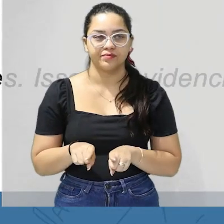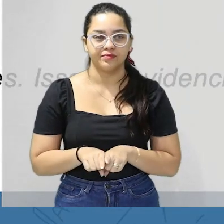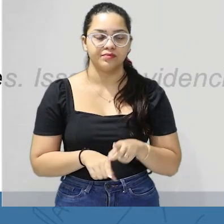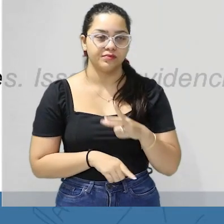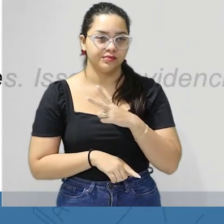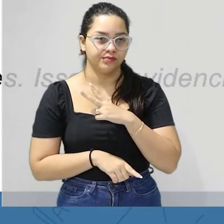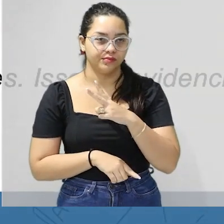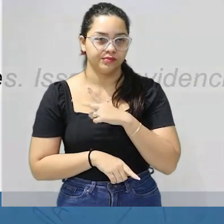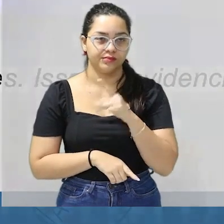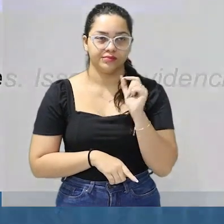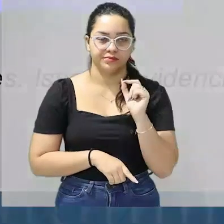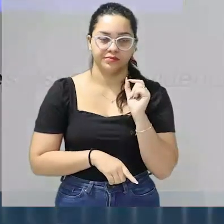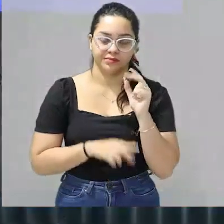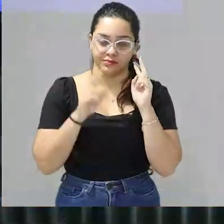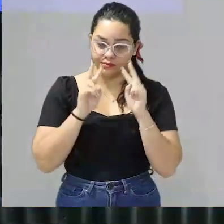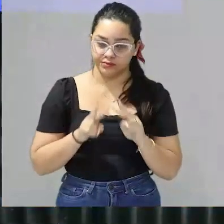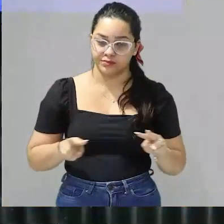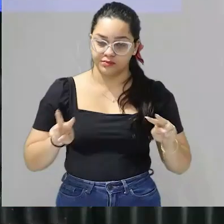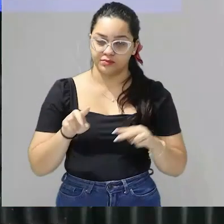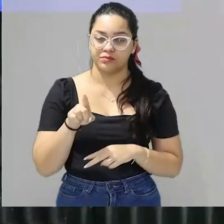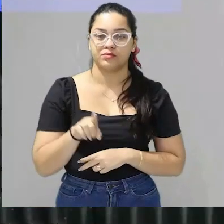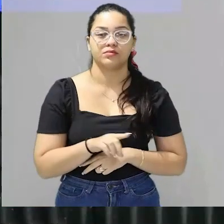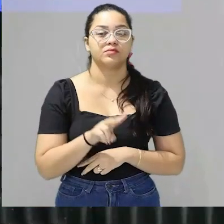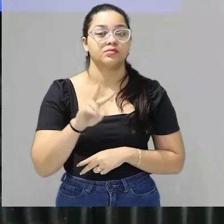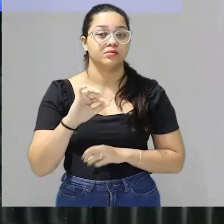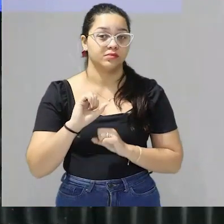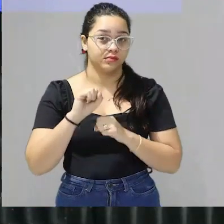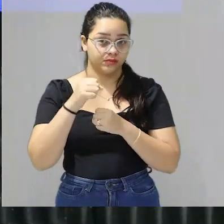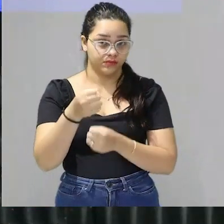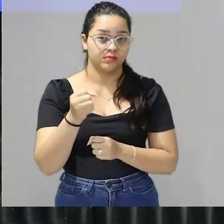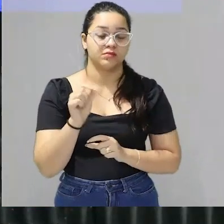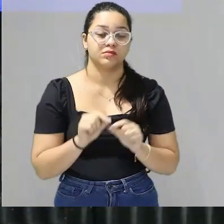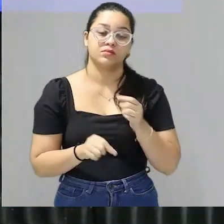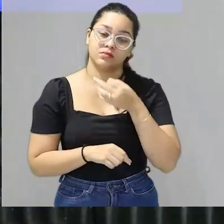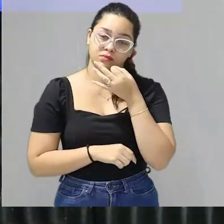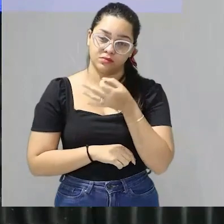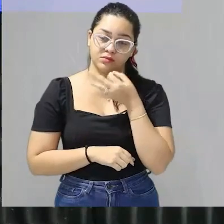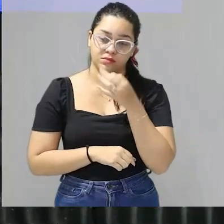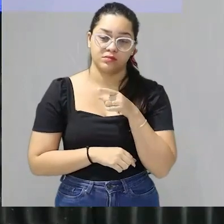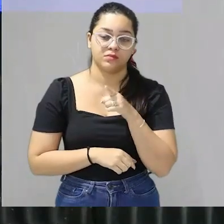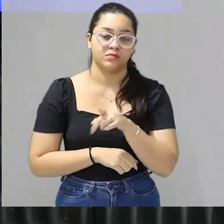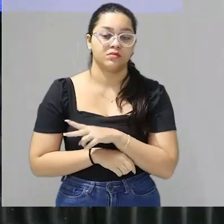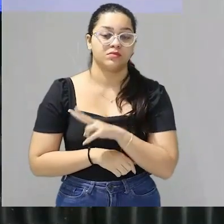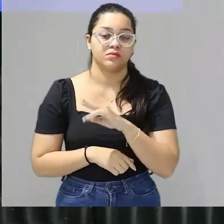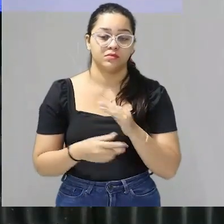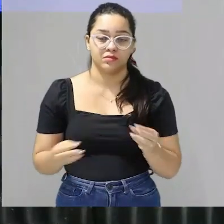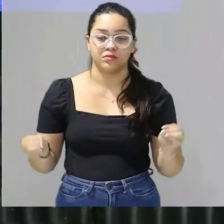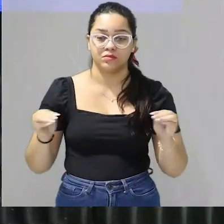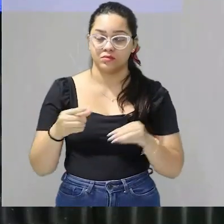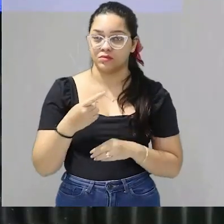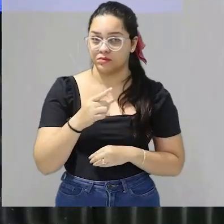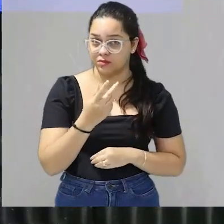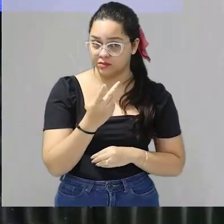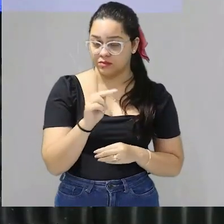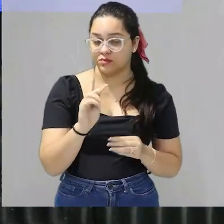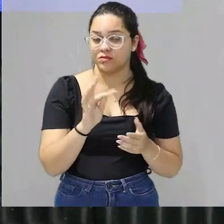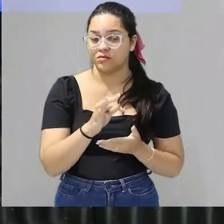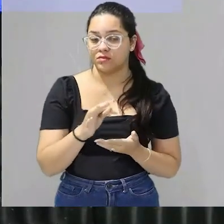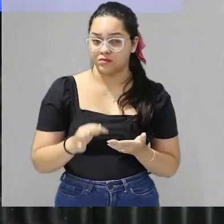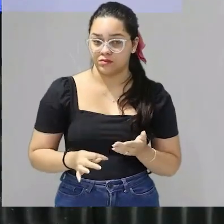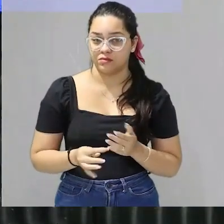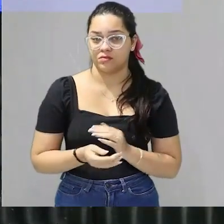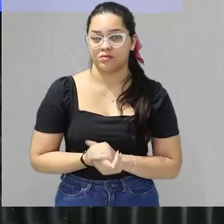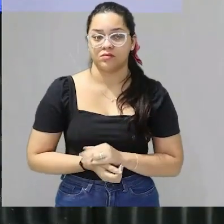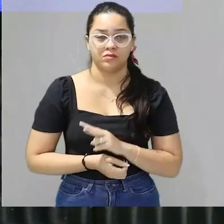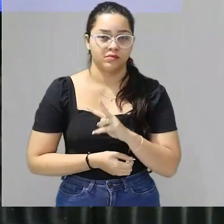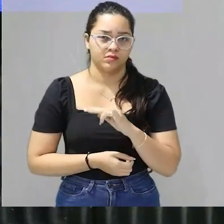é o ponto de vista que você irá defender são os argumentos que você irá colocar no seu texto então a tese